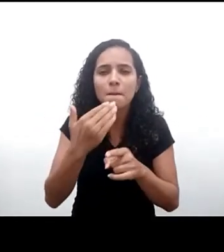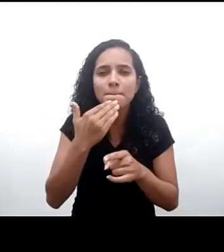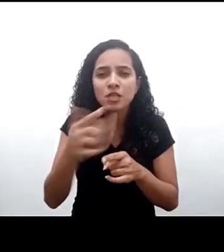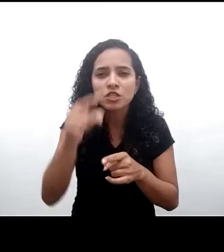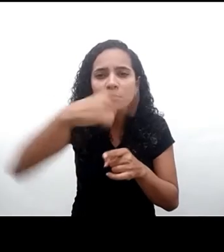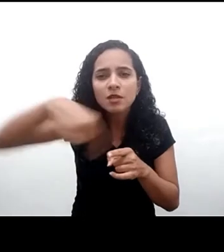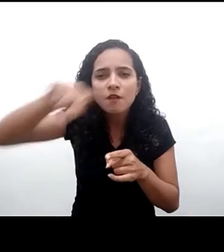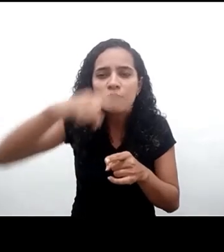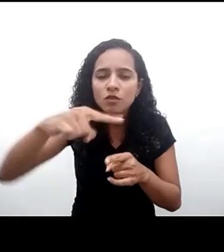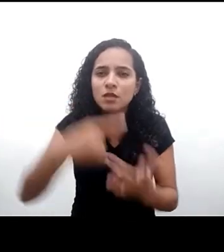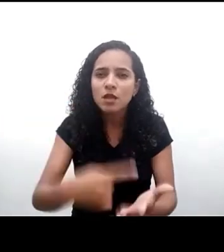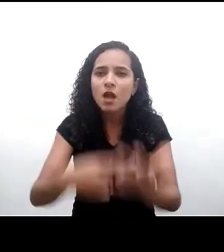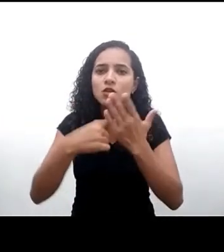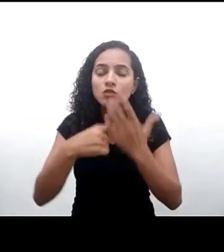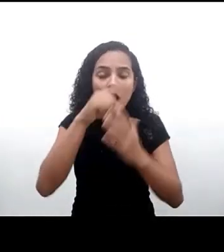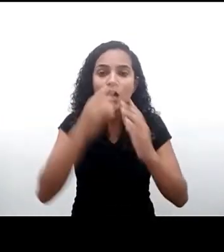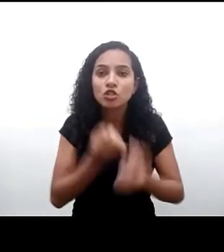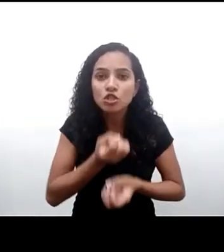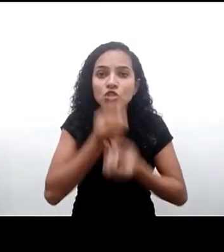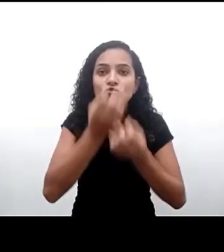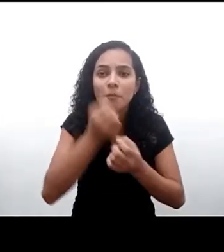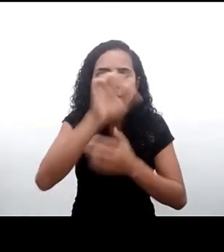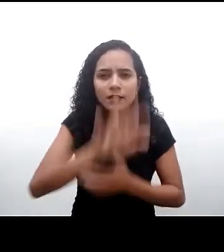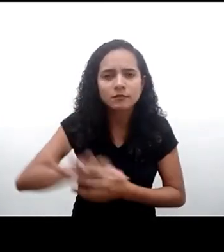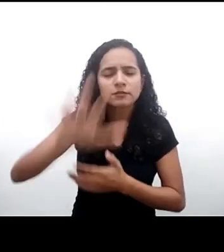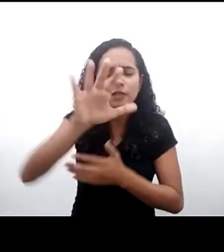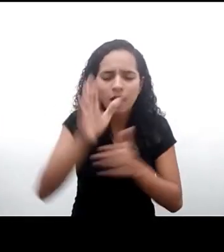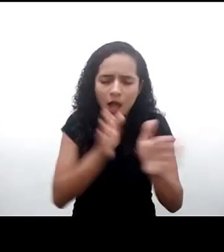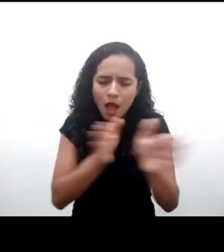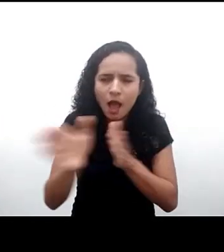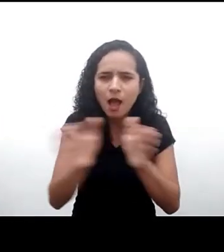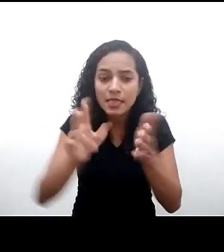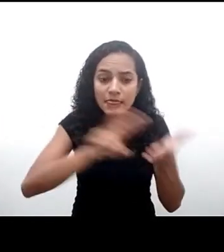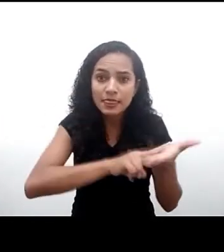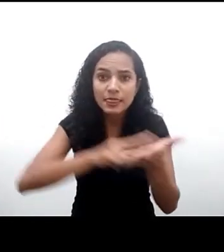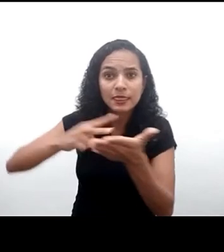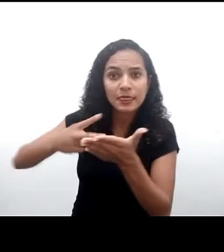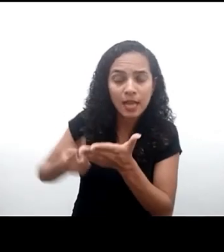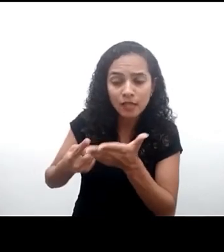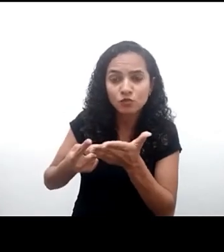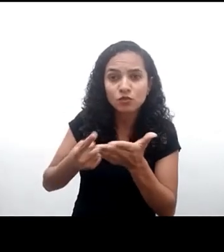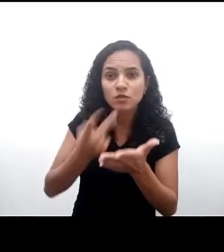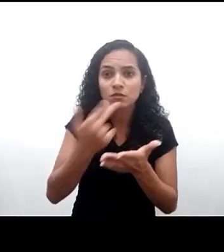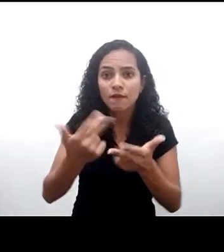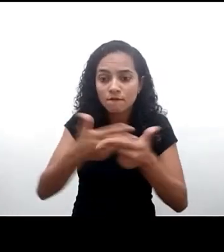comentário geral para formatos inclusivos, acessíveis, amigáveis para as crianças